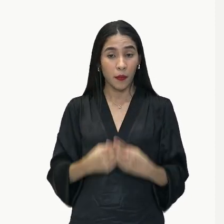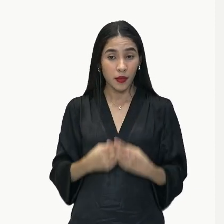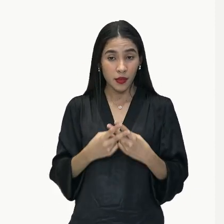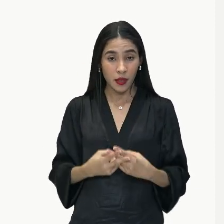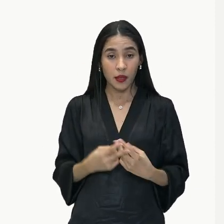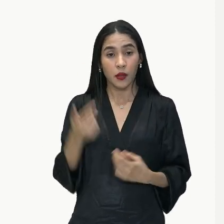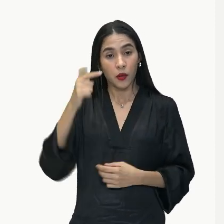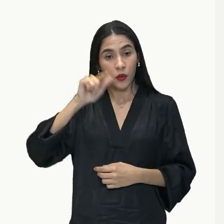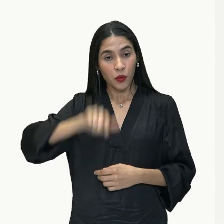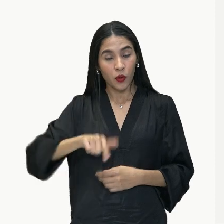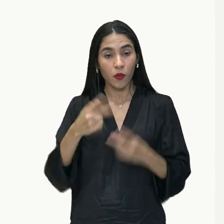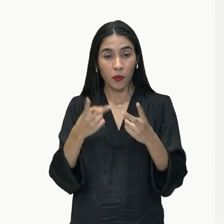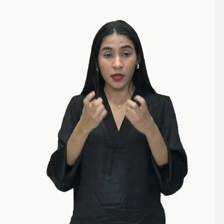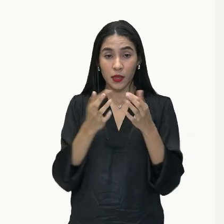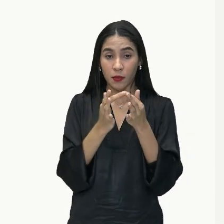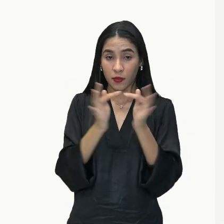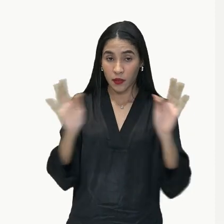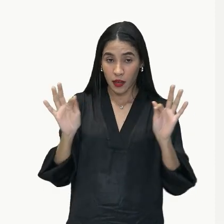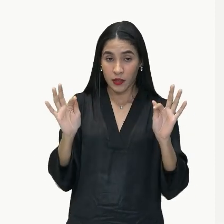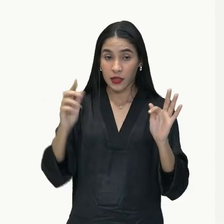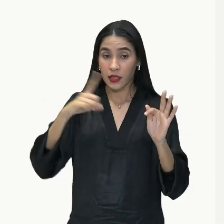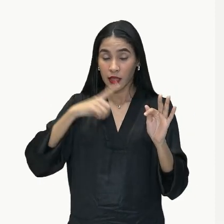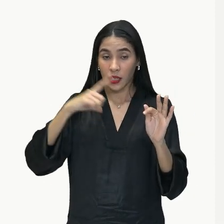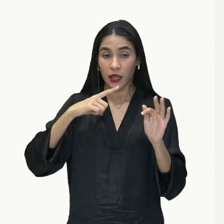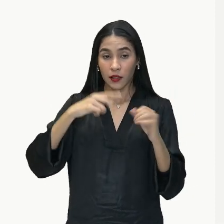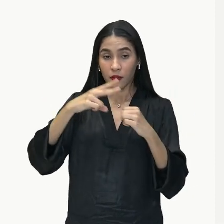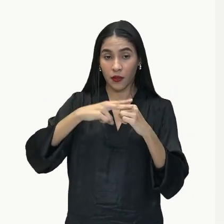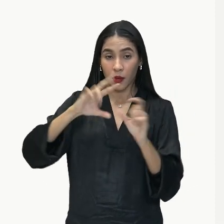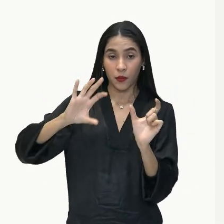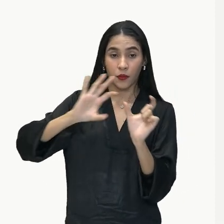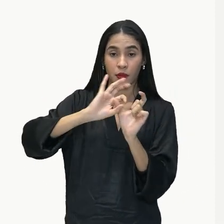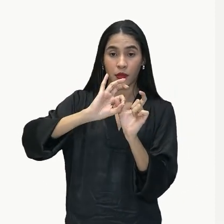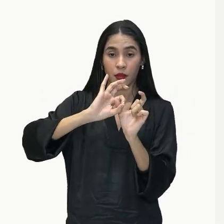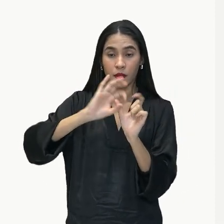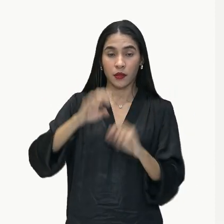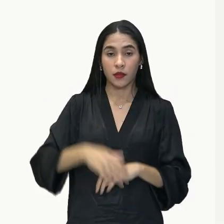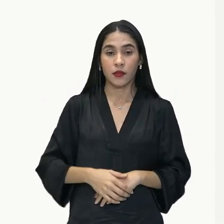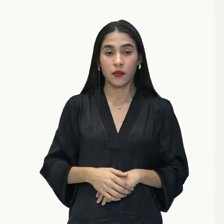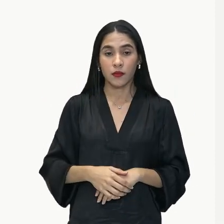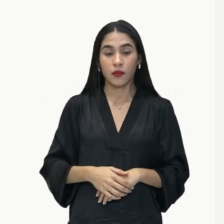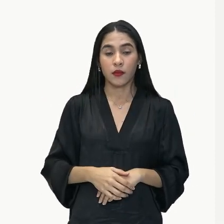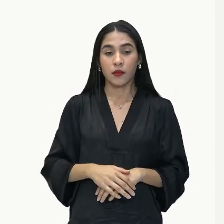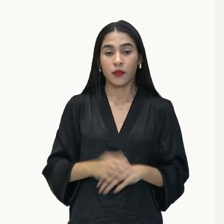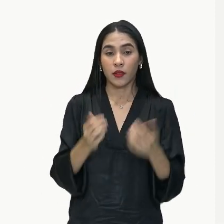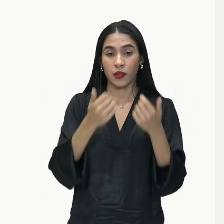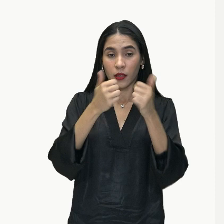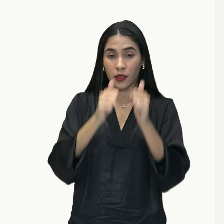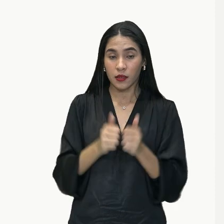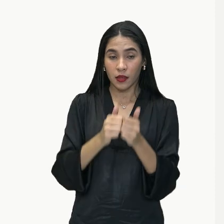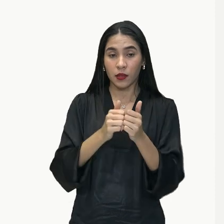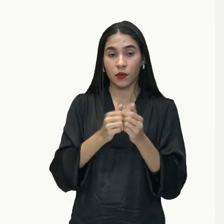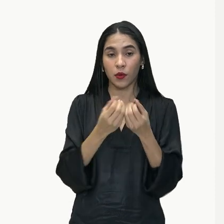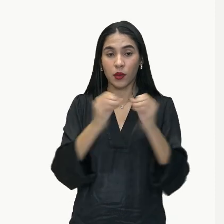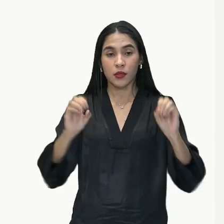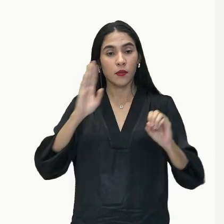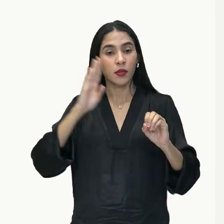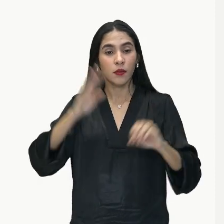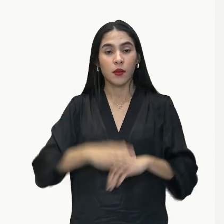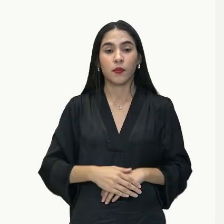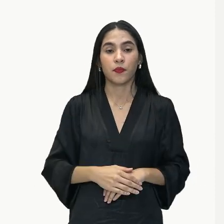uma vez, você já viu que tem verbo de ligação. Então, analisando a oração principal, você percebe que o melhor